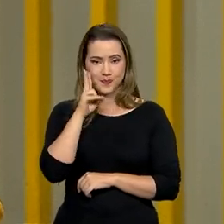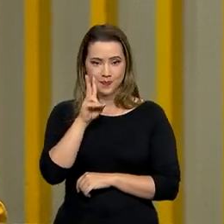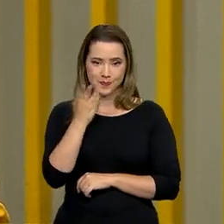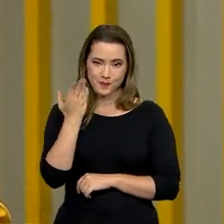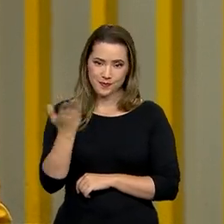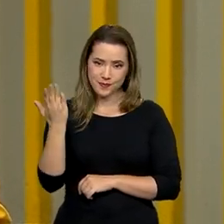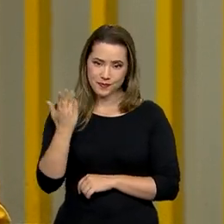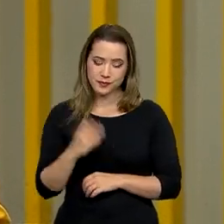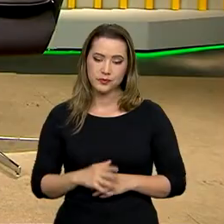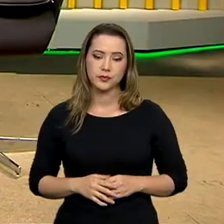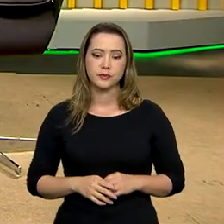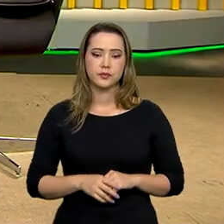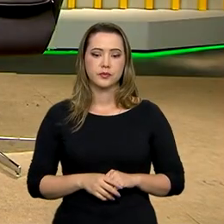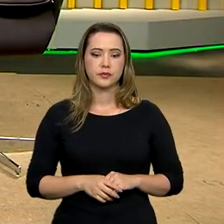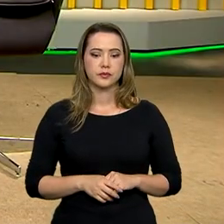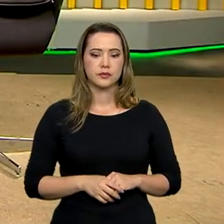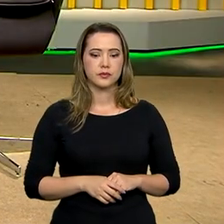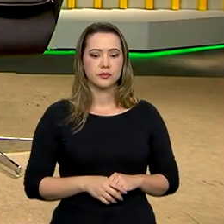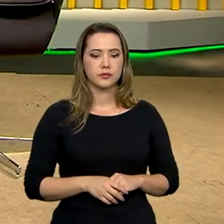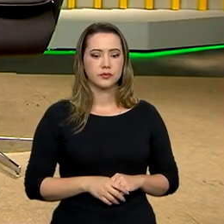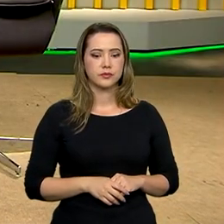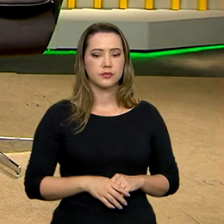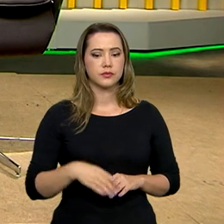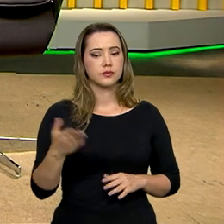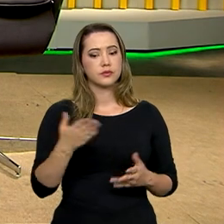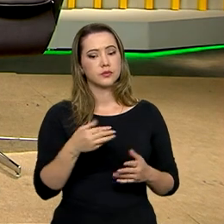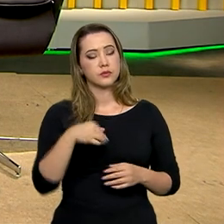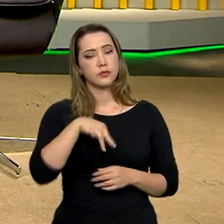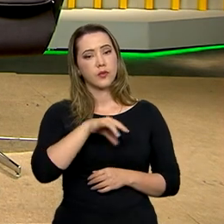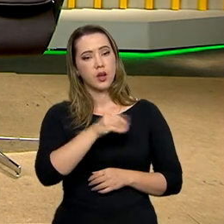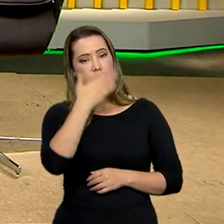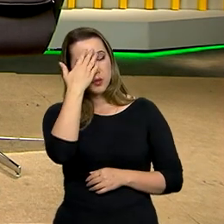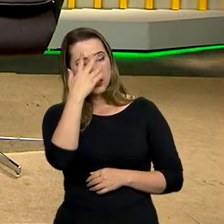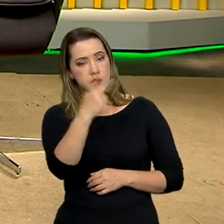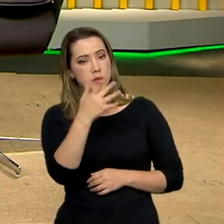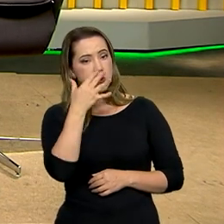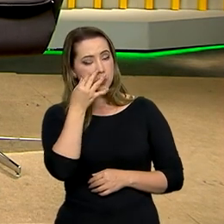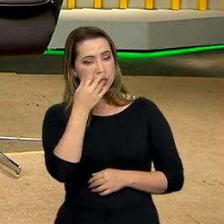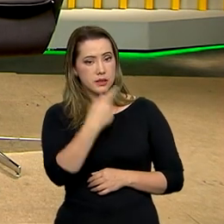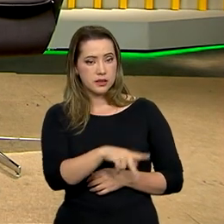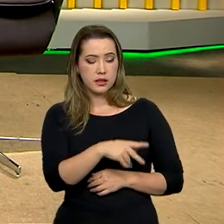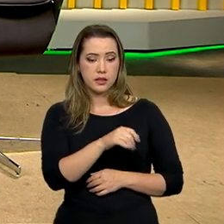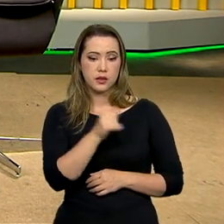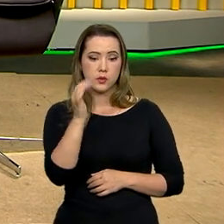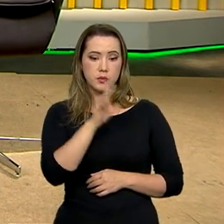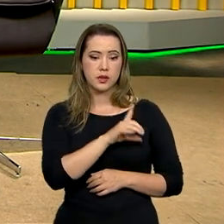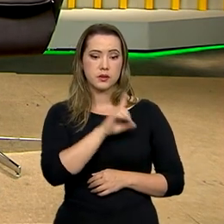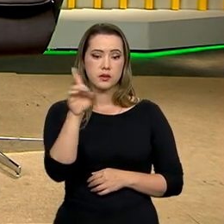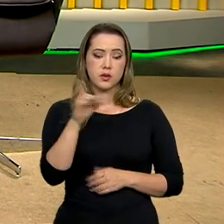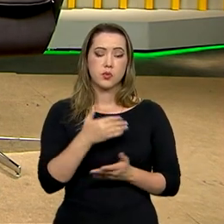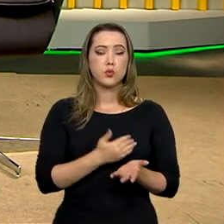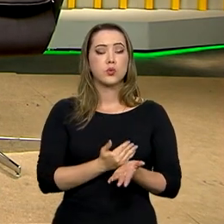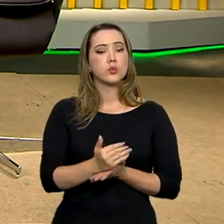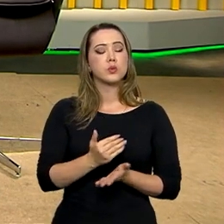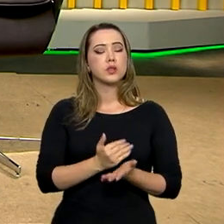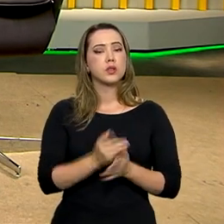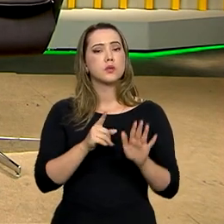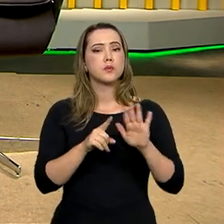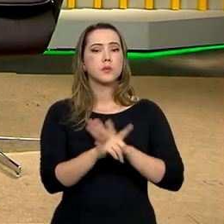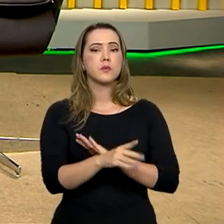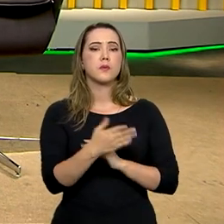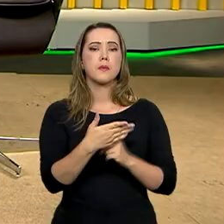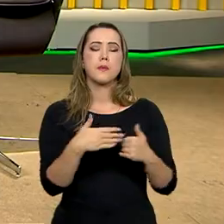Confira a entrevista. Mauro, muito obrigado pela sua presença aqui no Brasil em Dia. E eu começo te